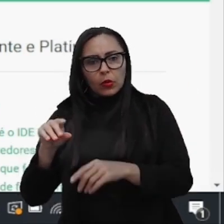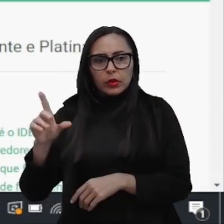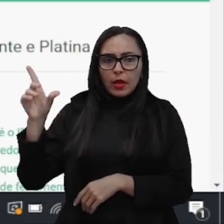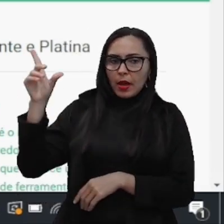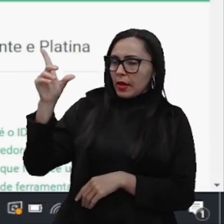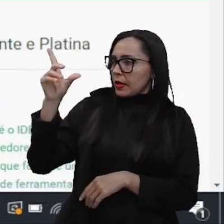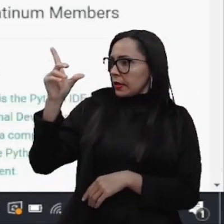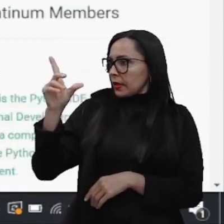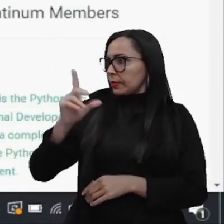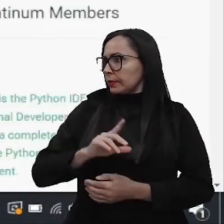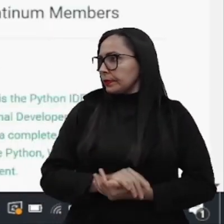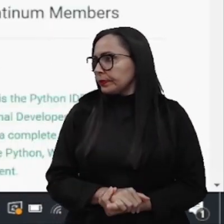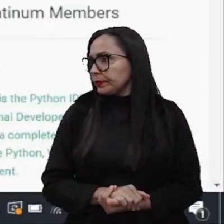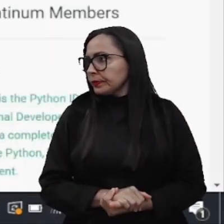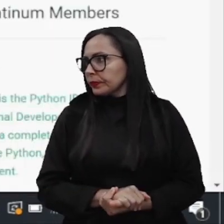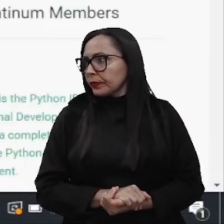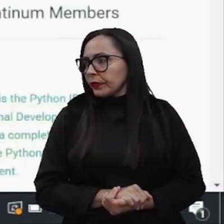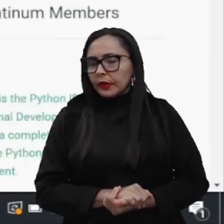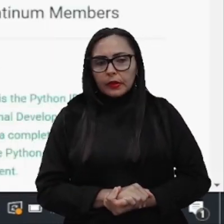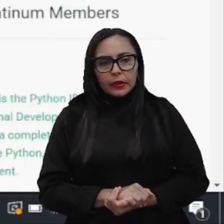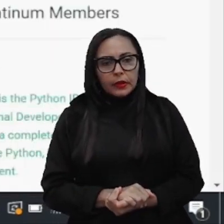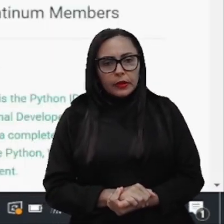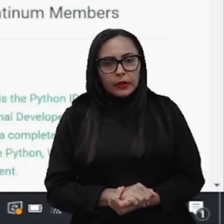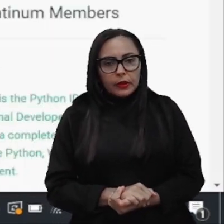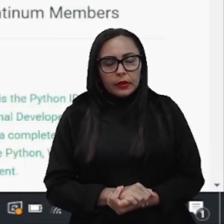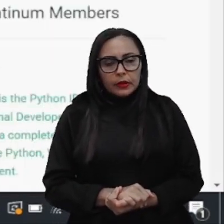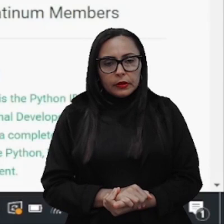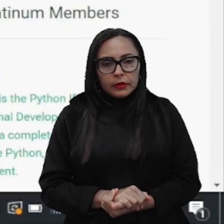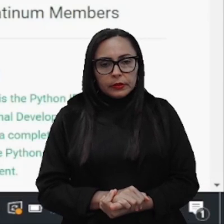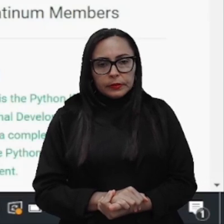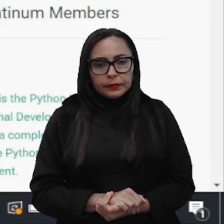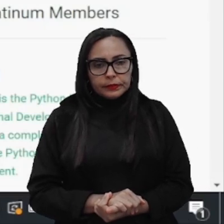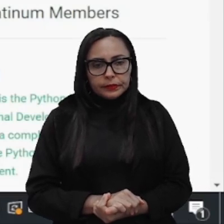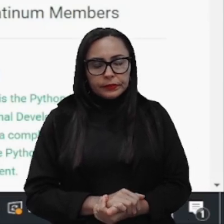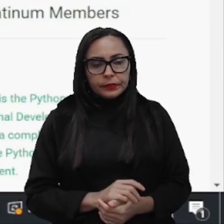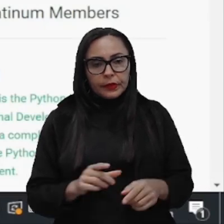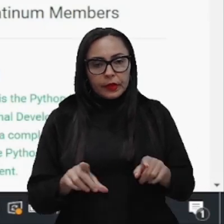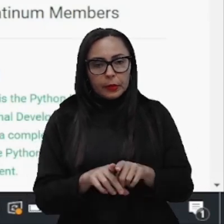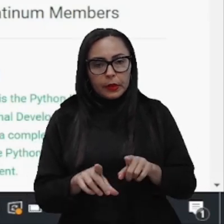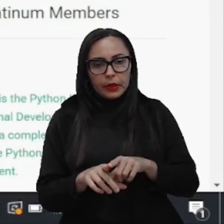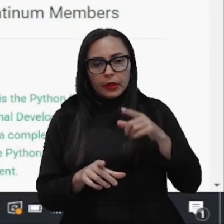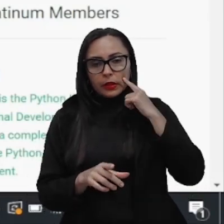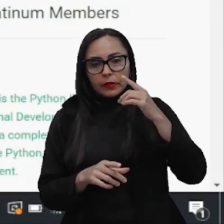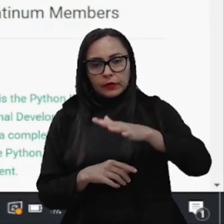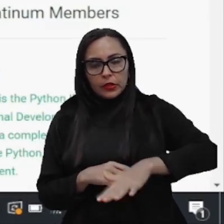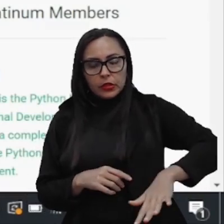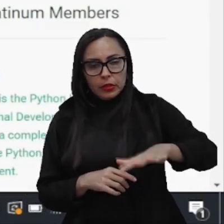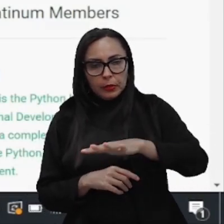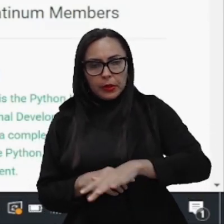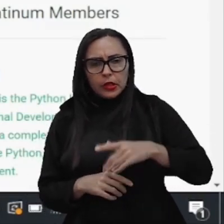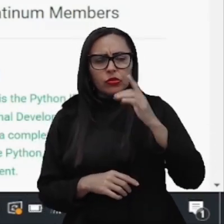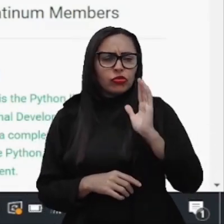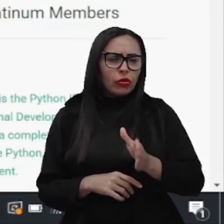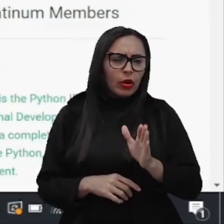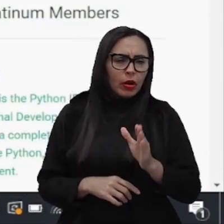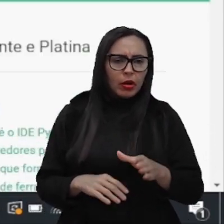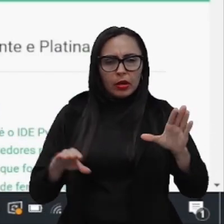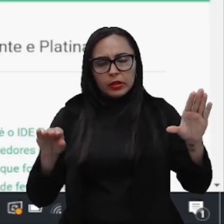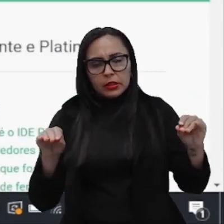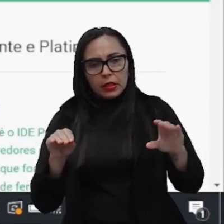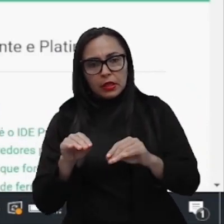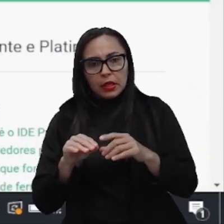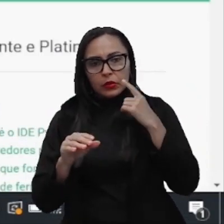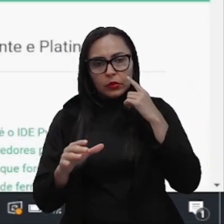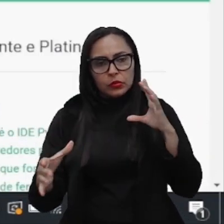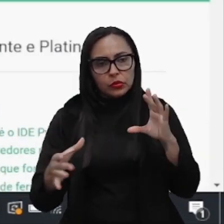Django, né, E a instalação do Django, gente, é através do PIP, que ele já vem já instalado junto com o Python, essa biblioteca do